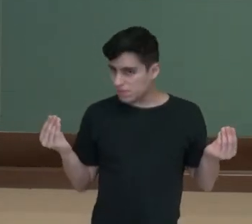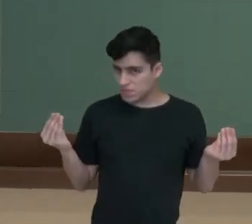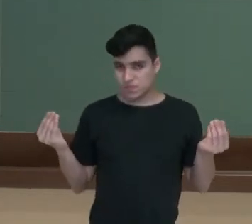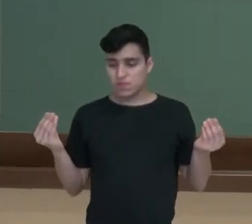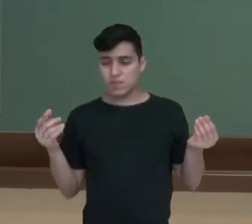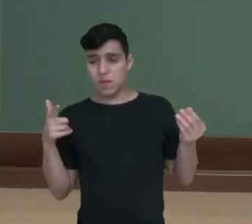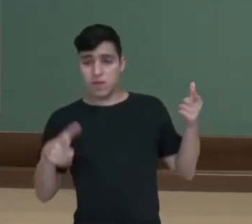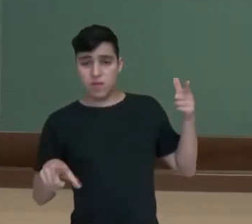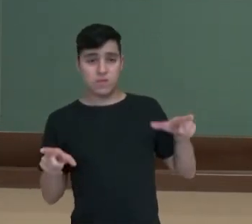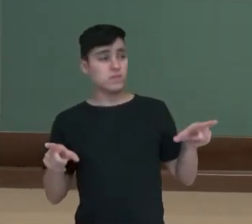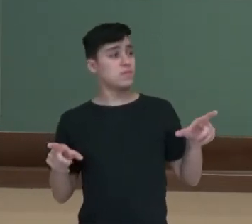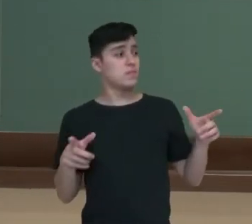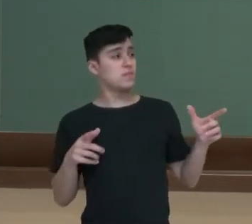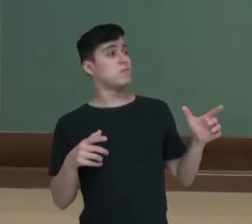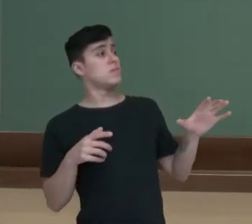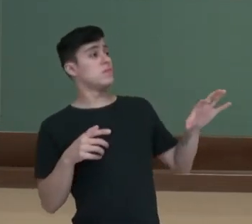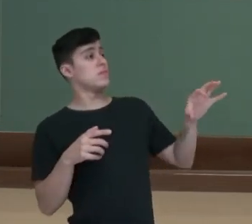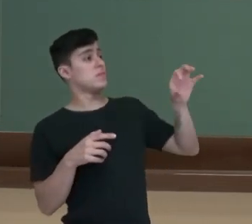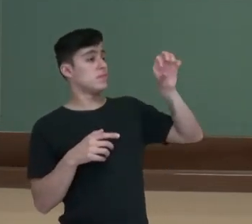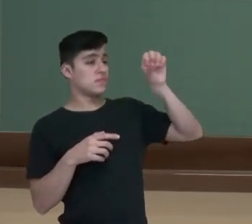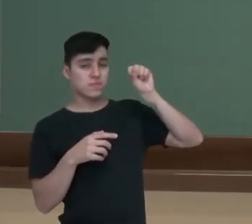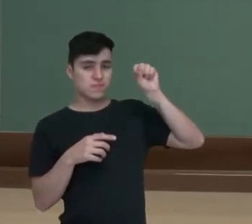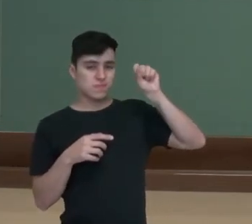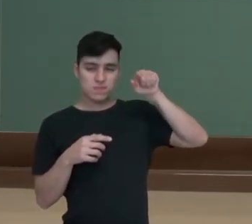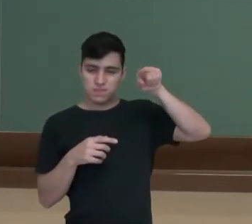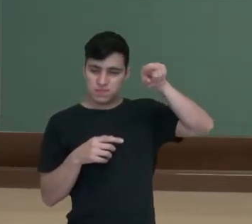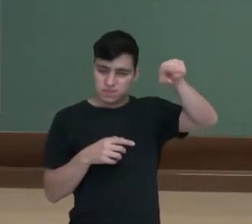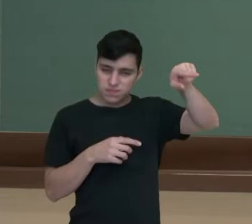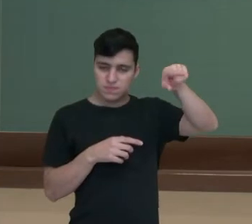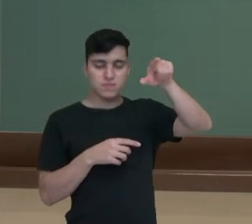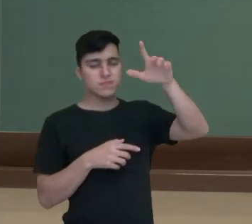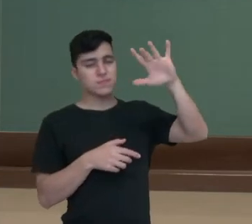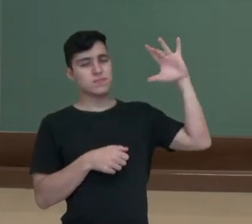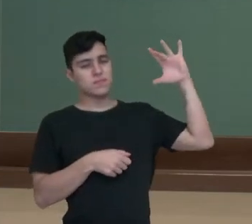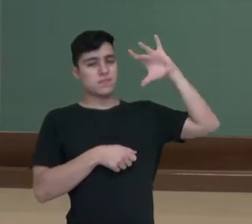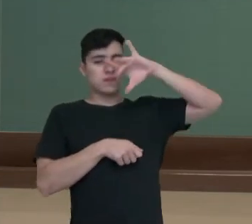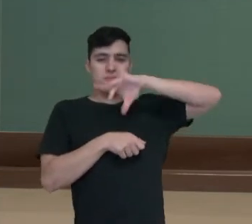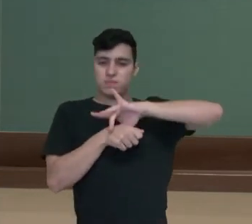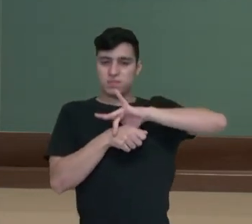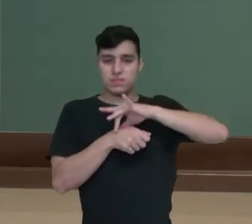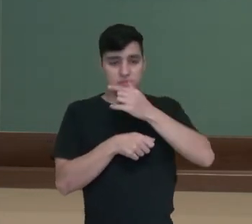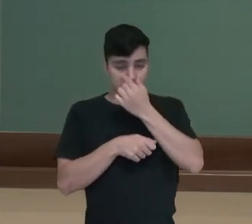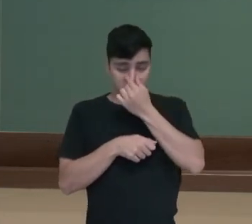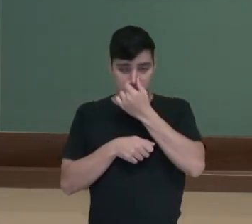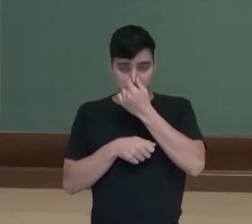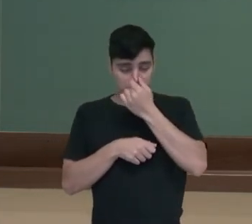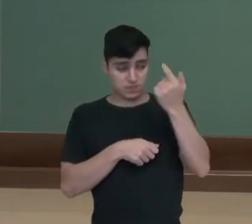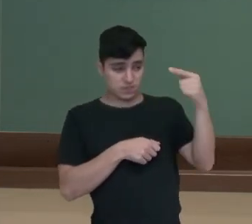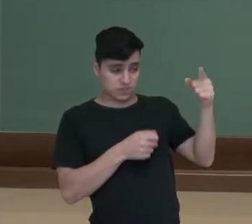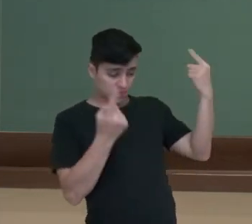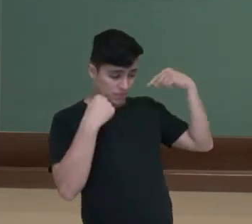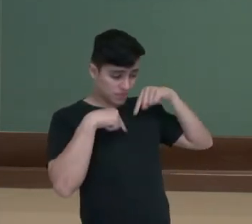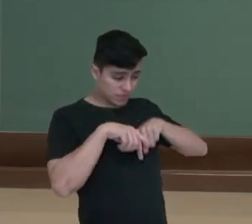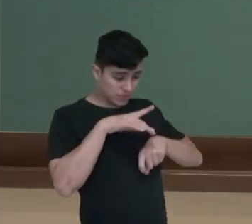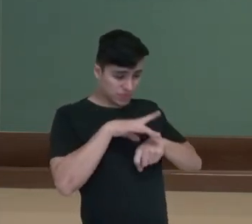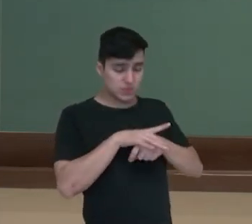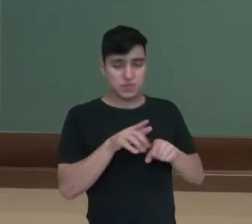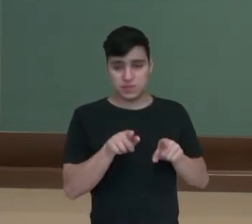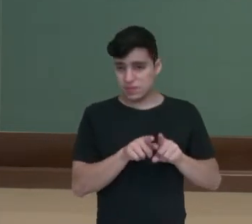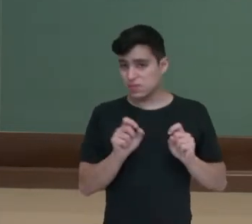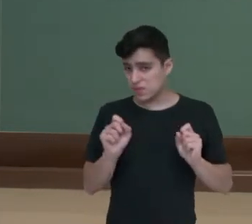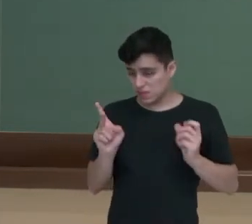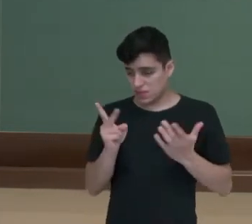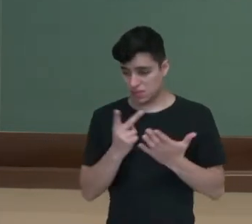que estão próximas de mim, quando respirar, podem levar para o interior do seu corpo esse vírus e ficar doentes.